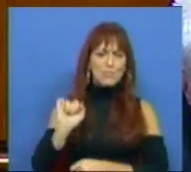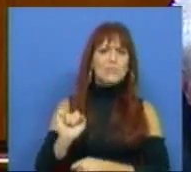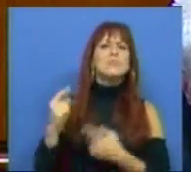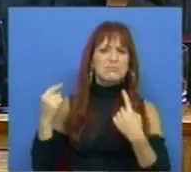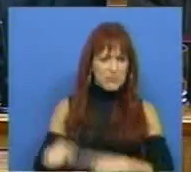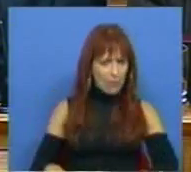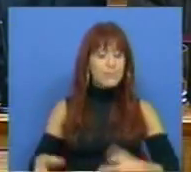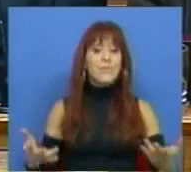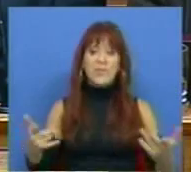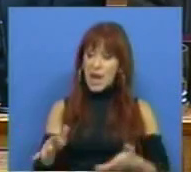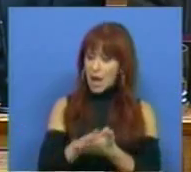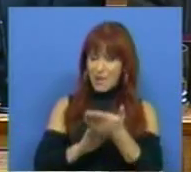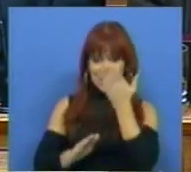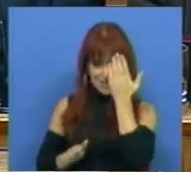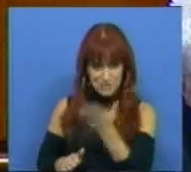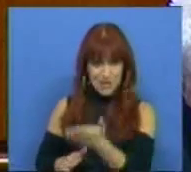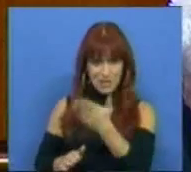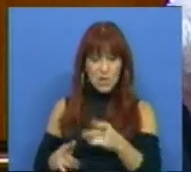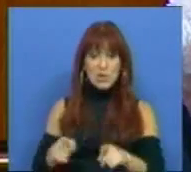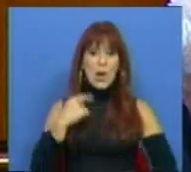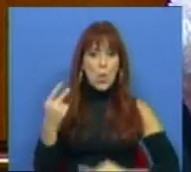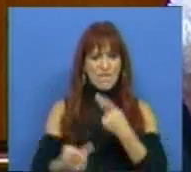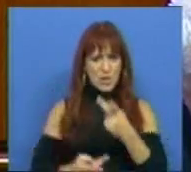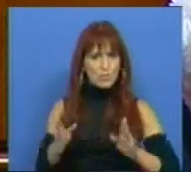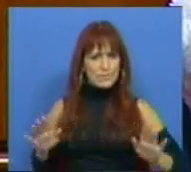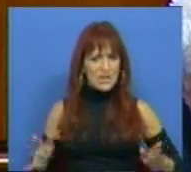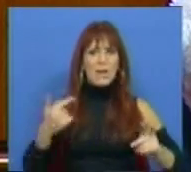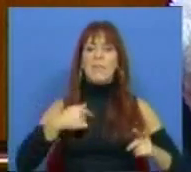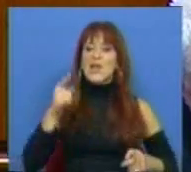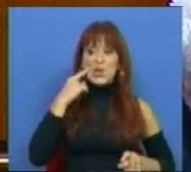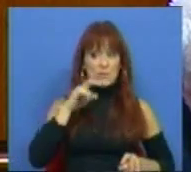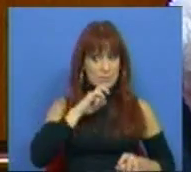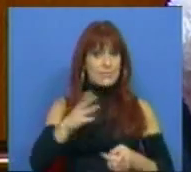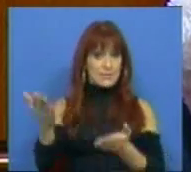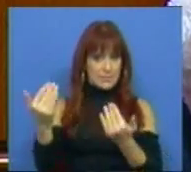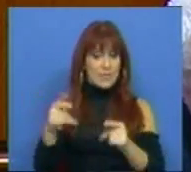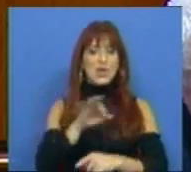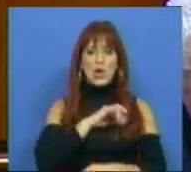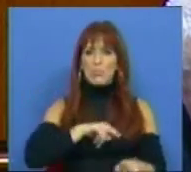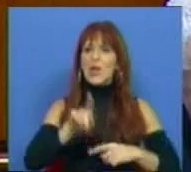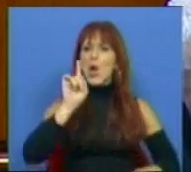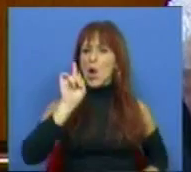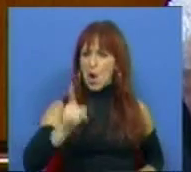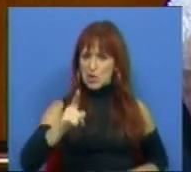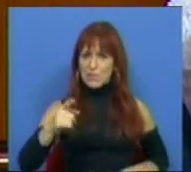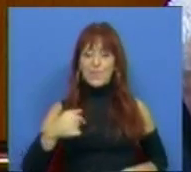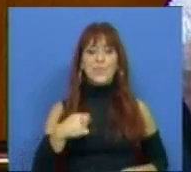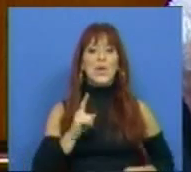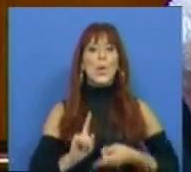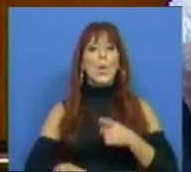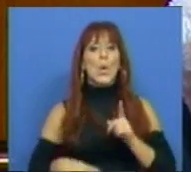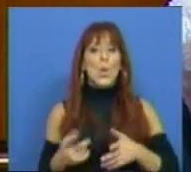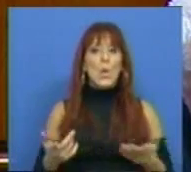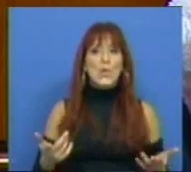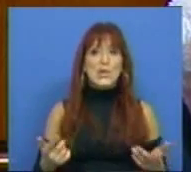competência. E é com base nisso que avalio. Mas quero chamar-lhe a atenção, Sr. Deputado, para o seguinte. O que